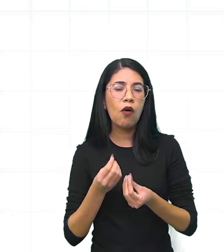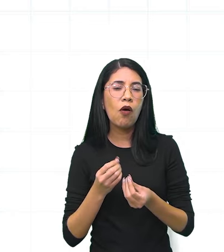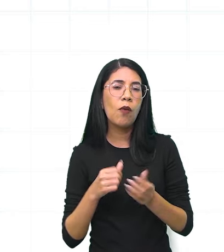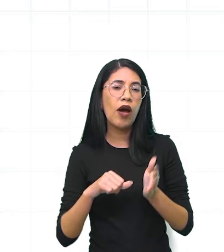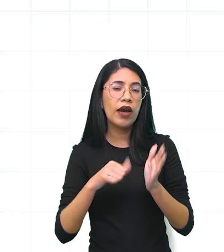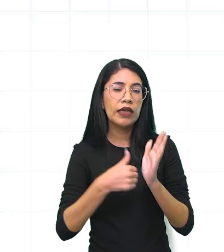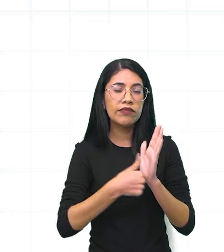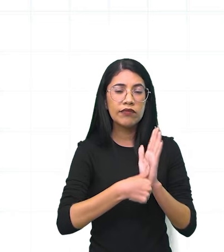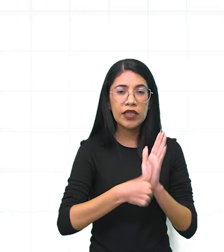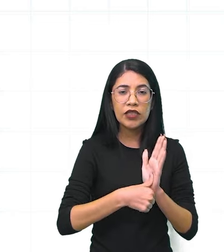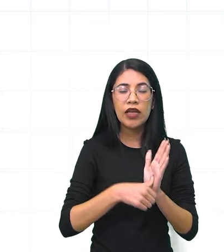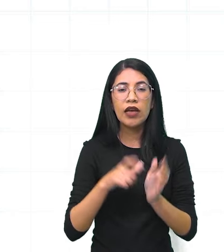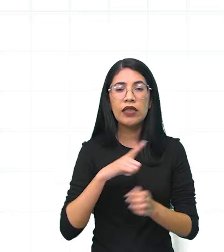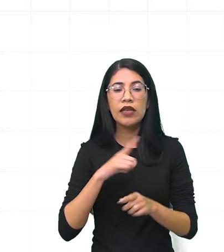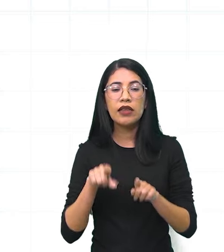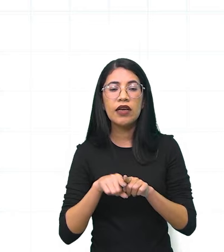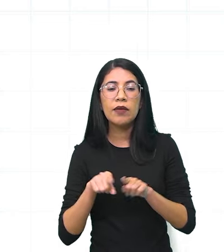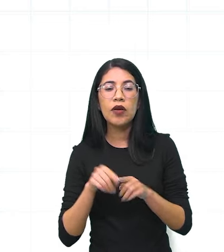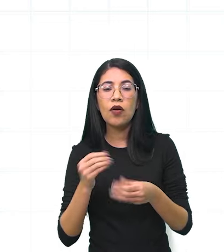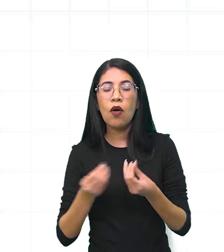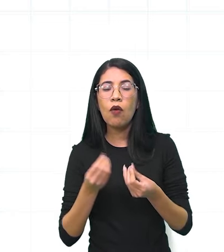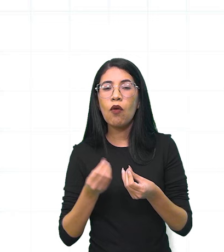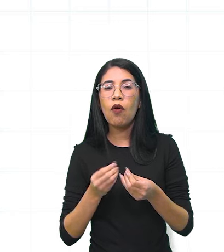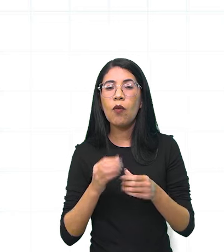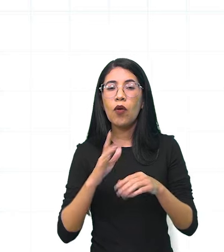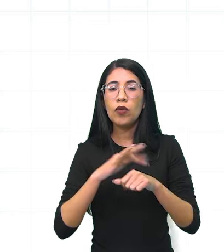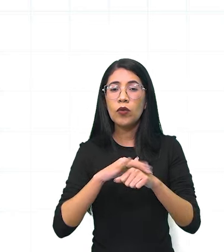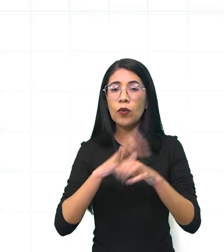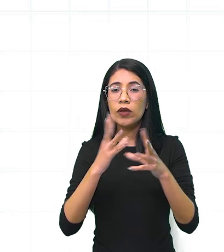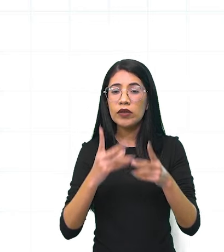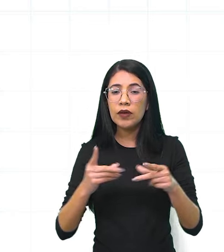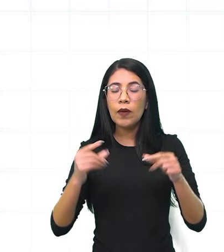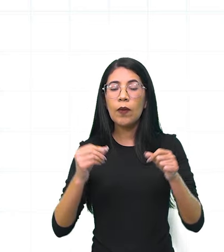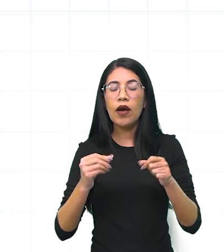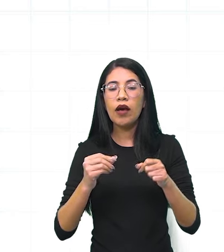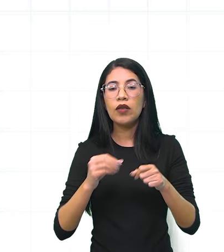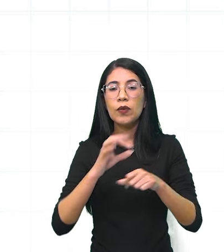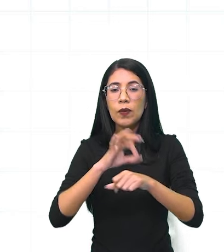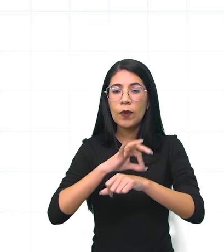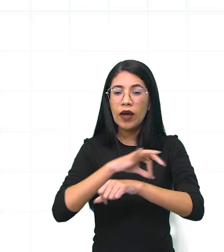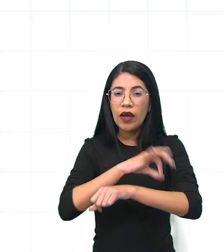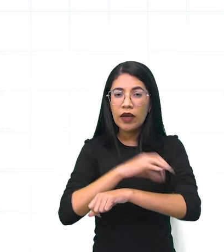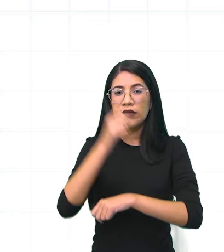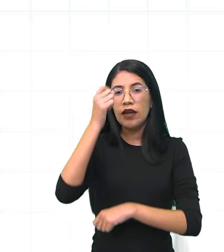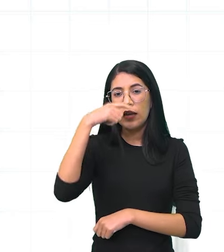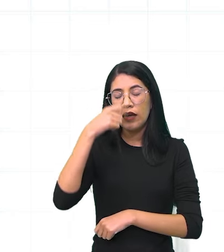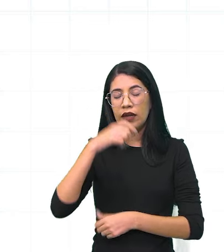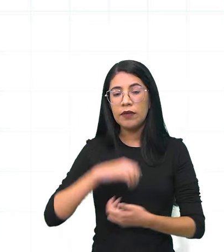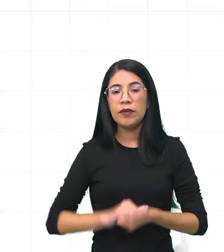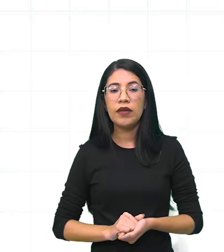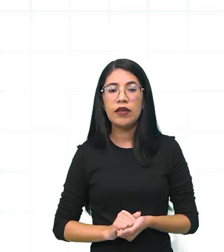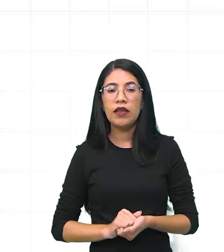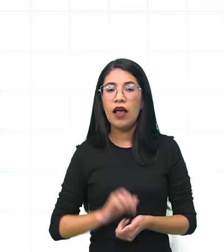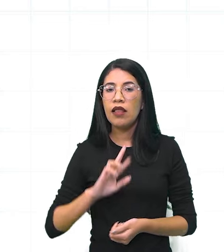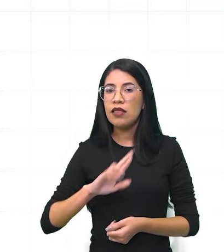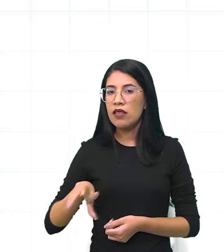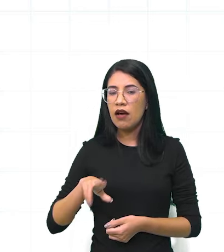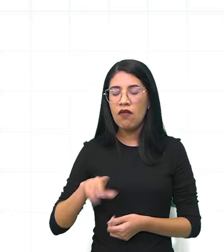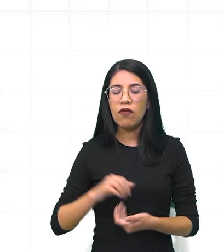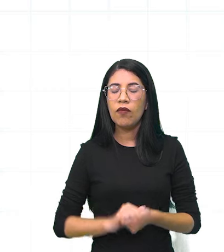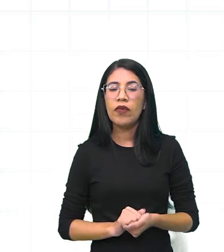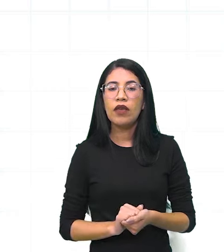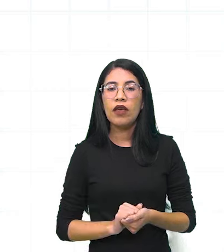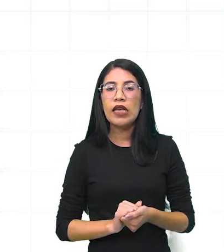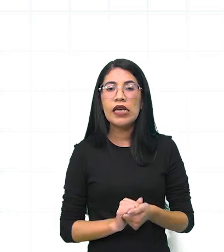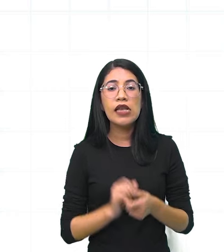identidade? Como se recuperar do sarampo? Ele fala como se recuperar do sarampo e da gripe? Ele não fala como se recuperar. Ele